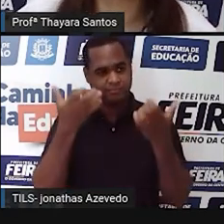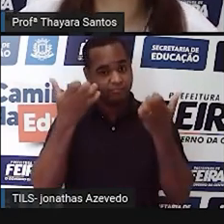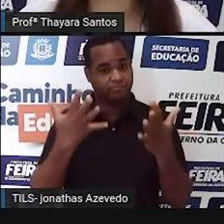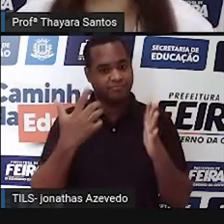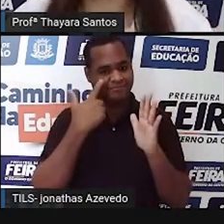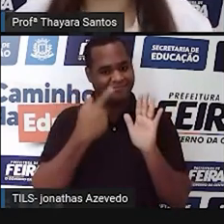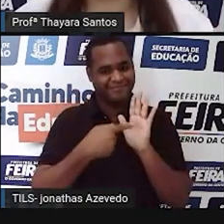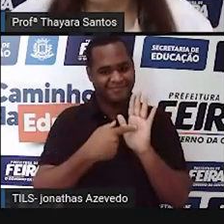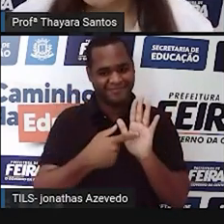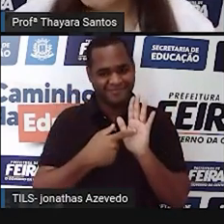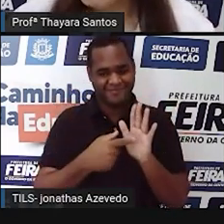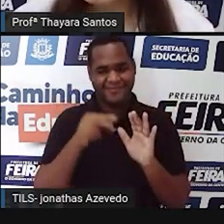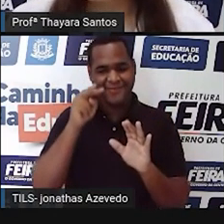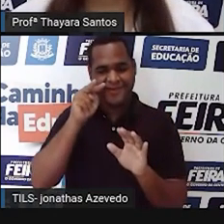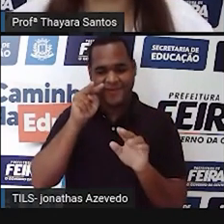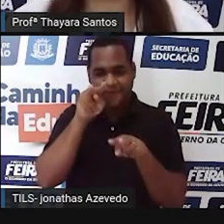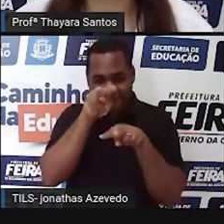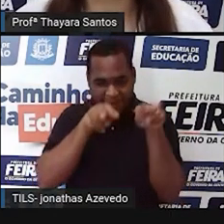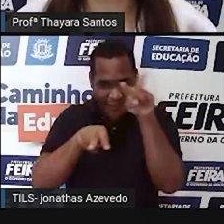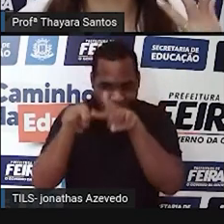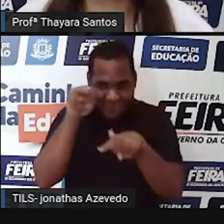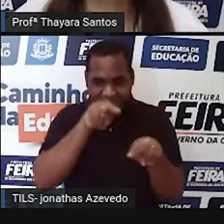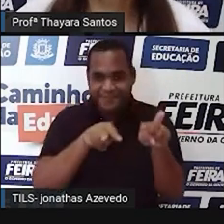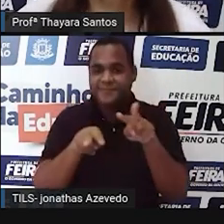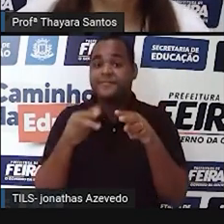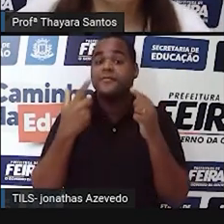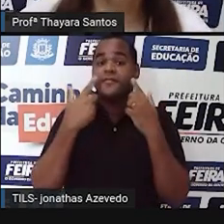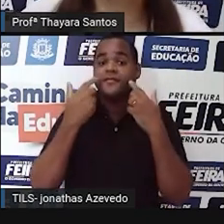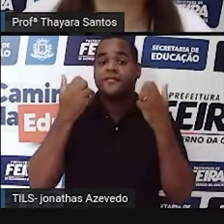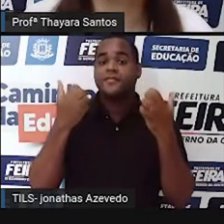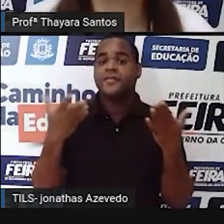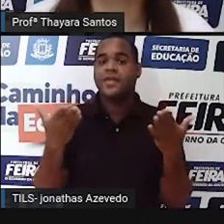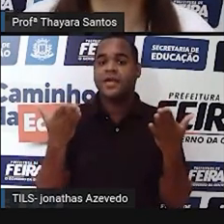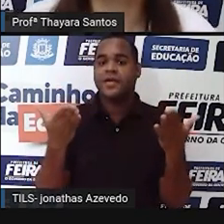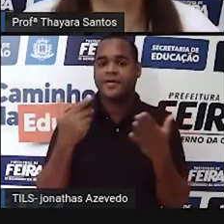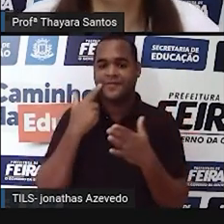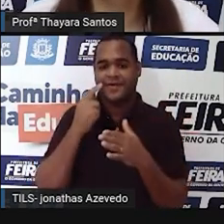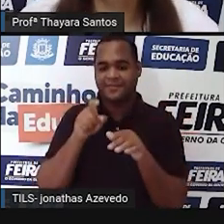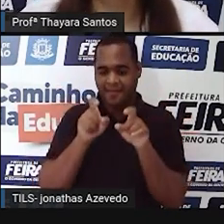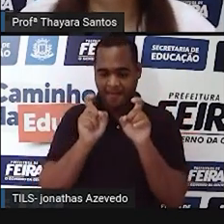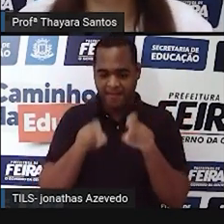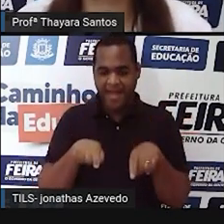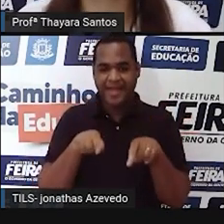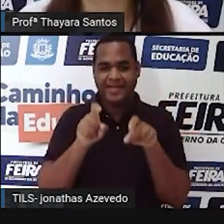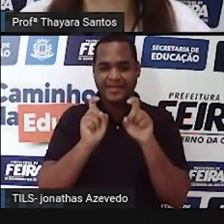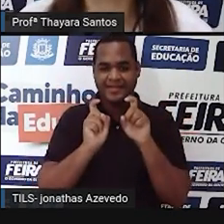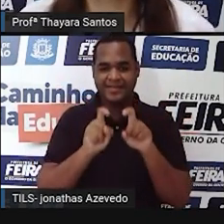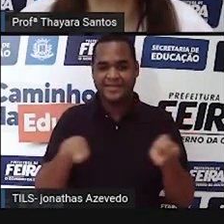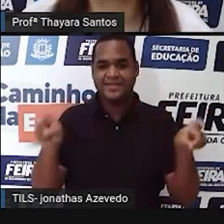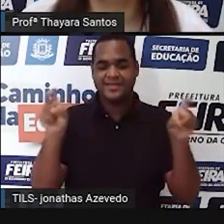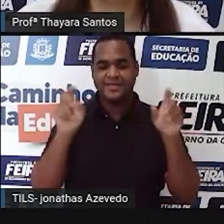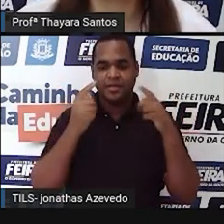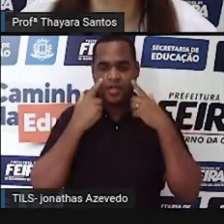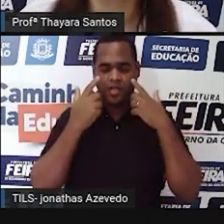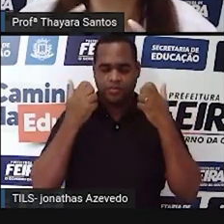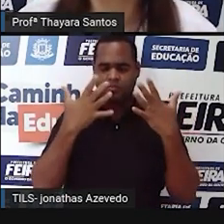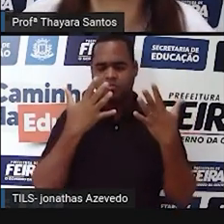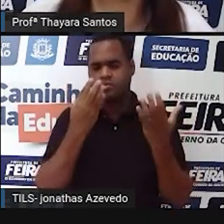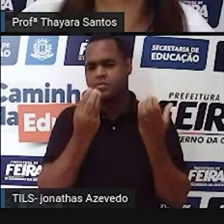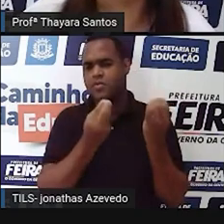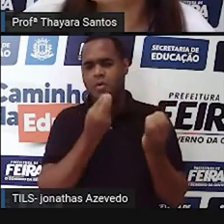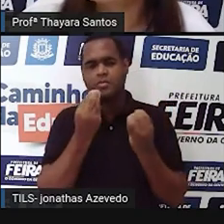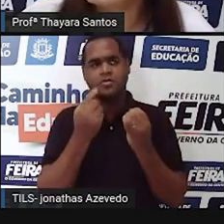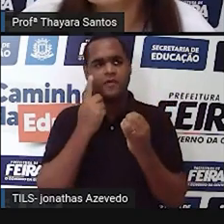comigo o Microscópio Virtual. Então, vamos agora acessar esse Microscópio Virtual aqui para a gente ver, né? Como é que a gente